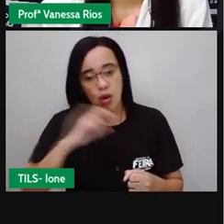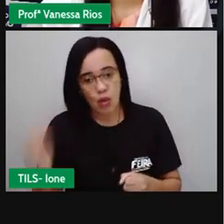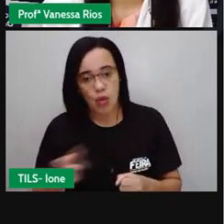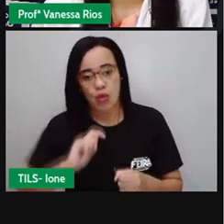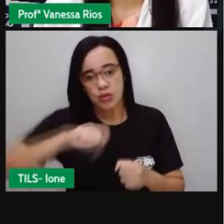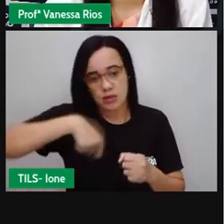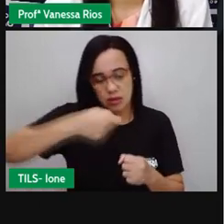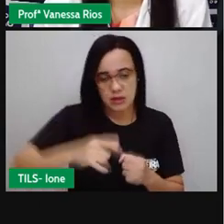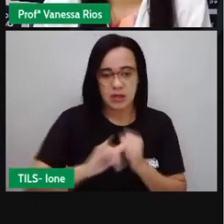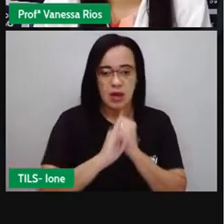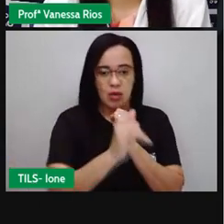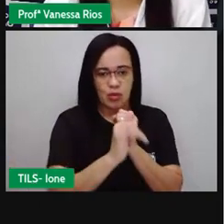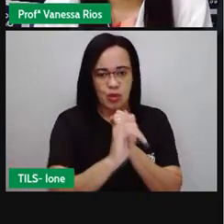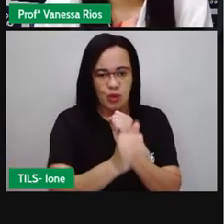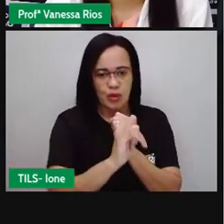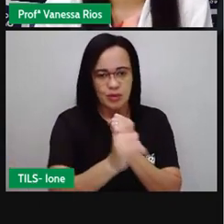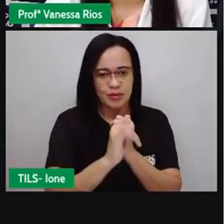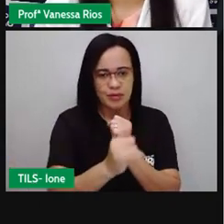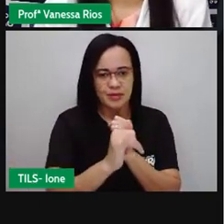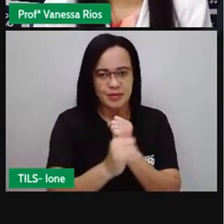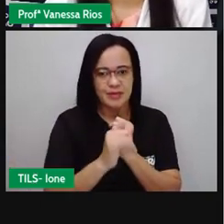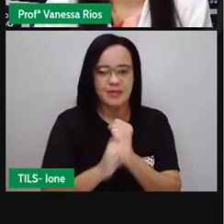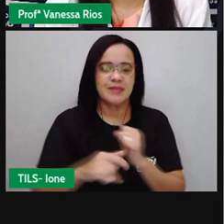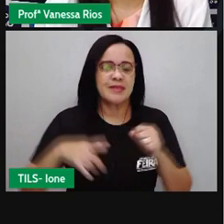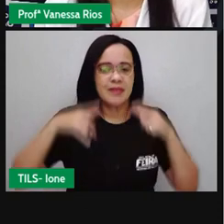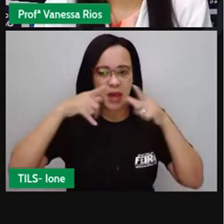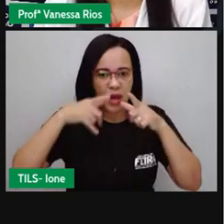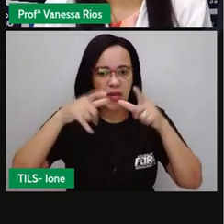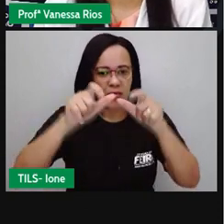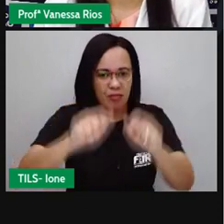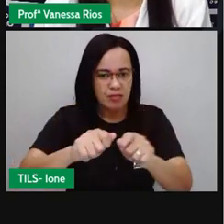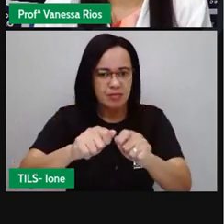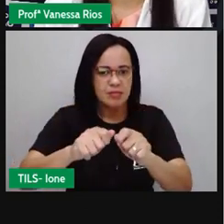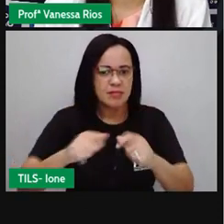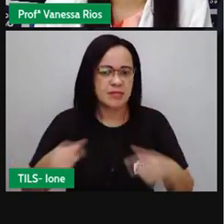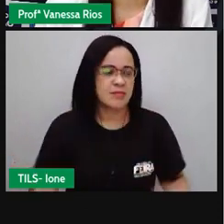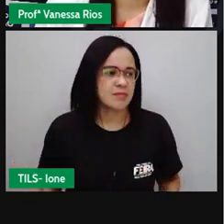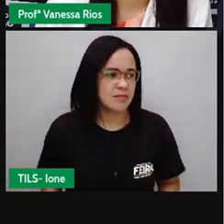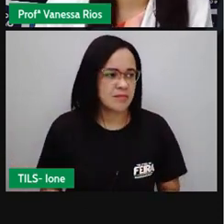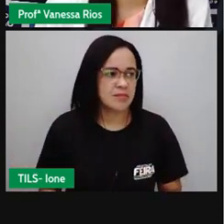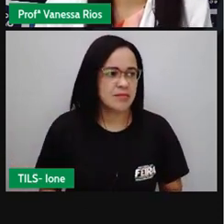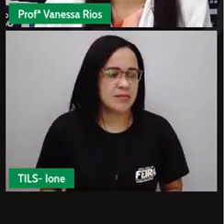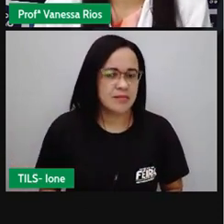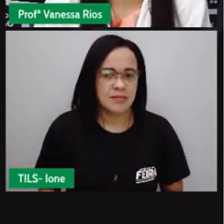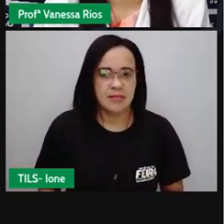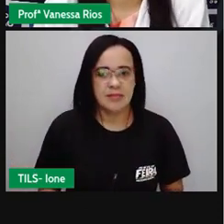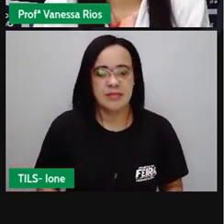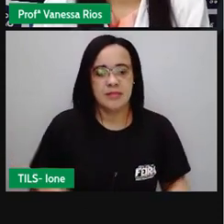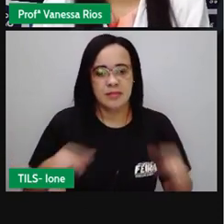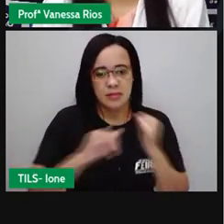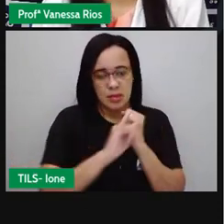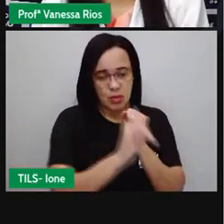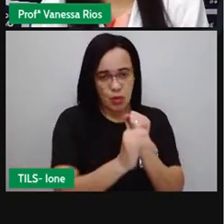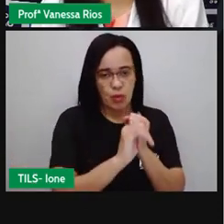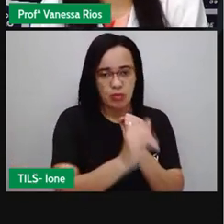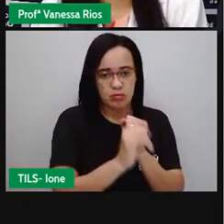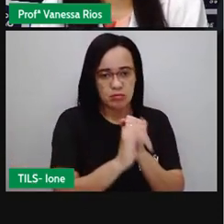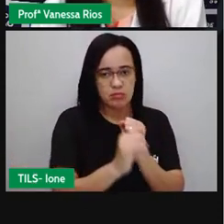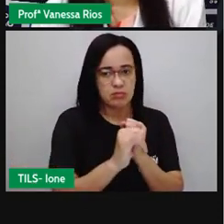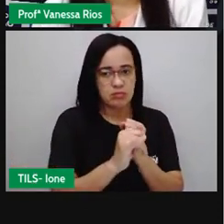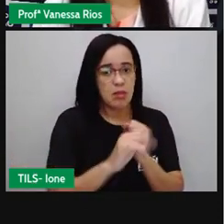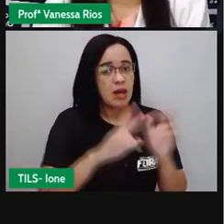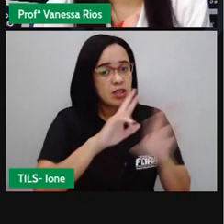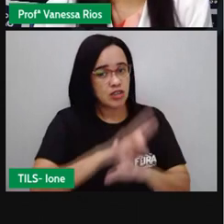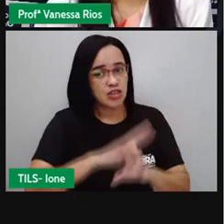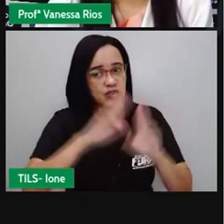E aí é muito importante né a gente observar que crônica não é cartoon